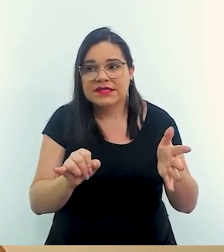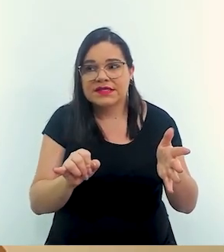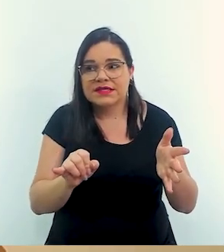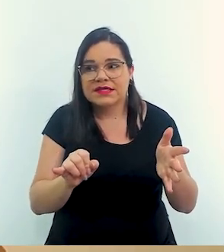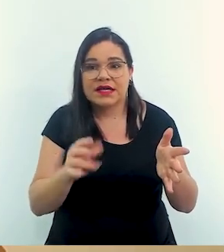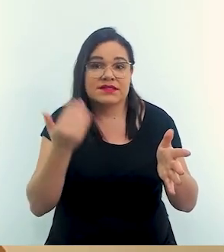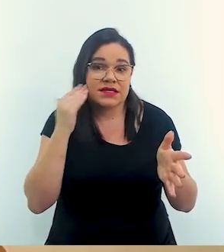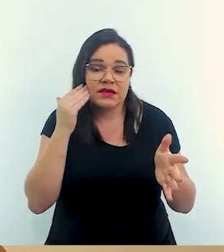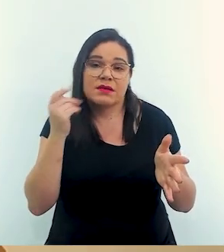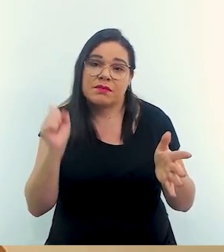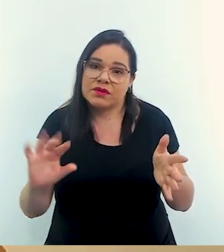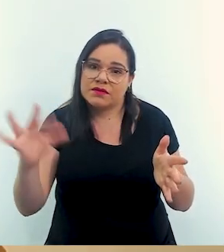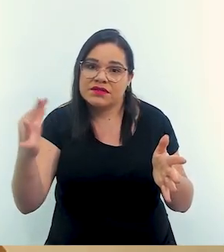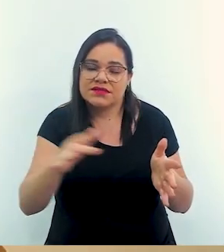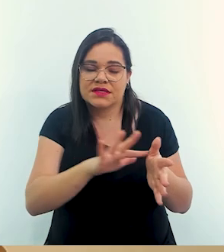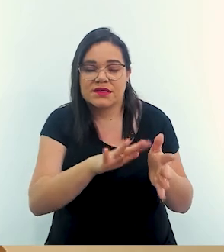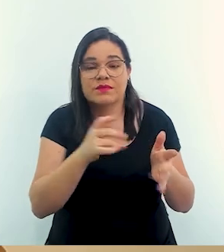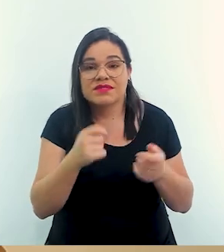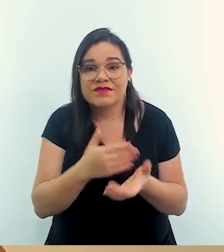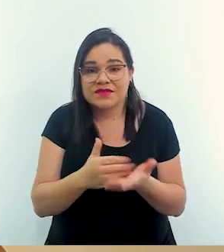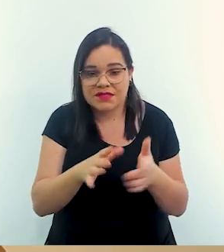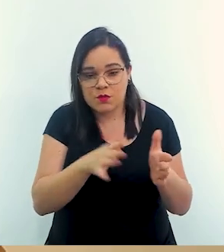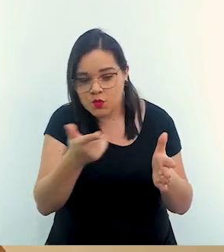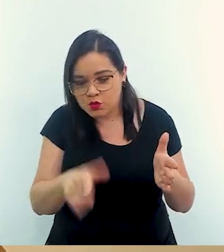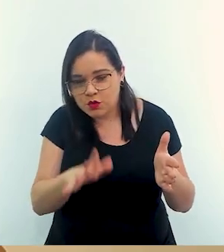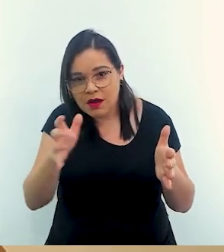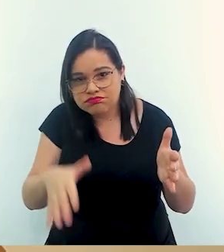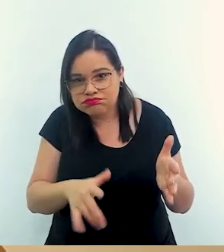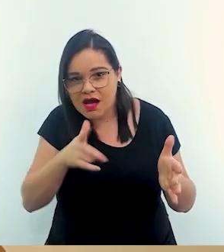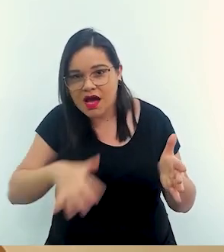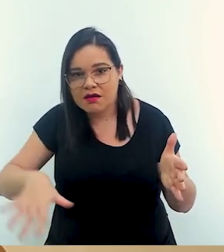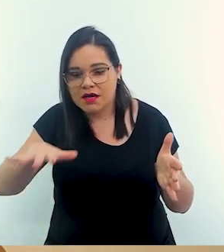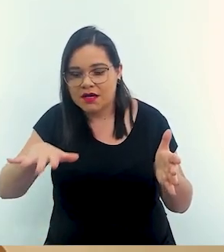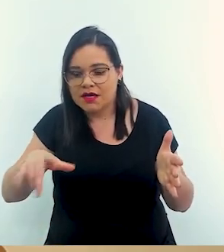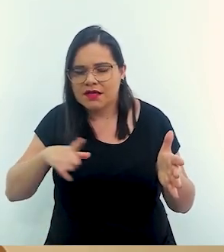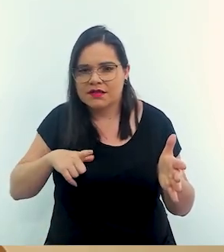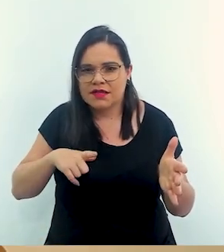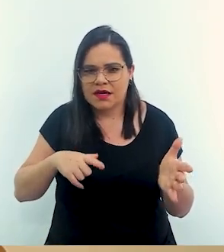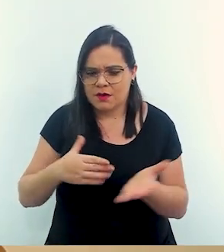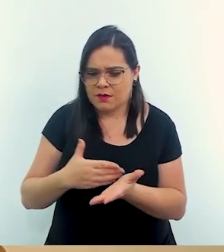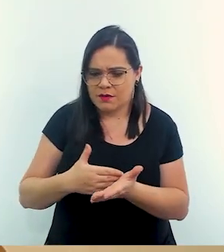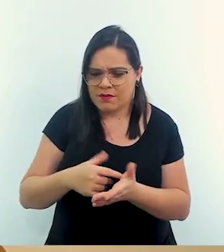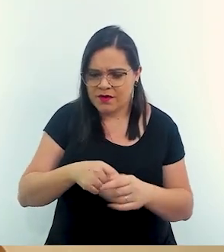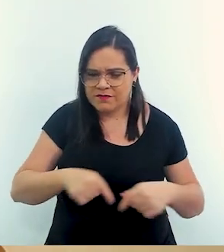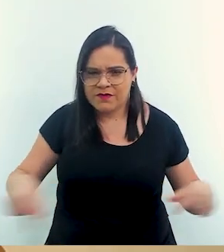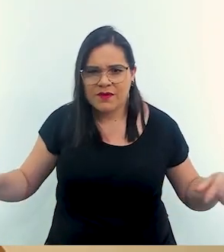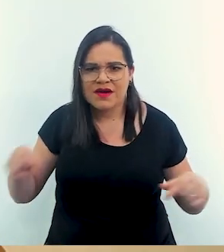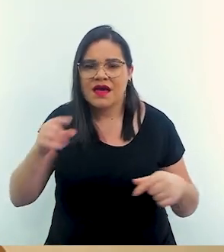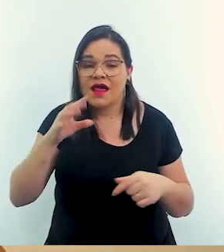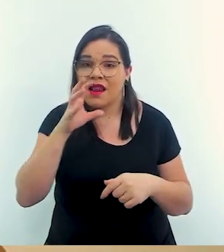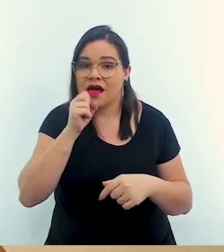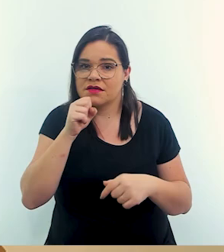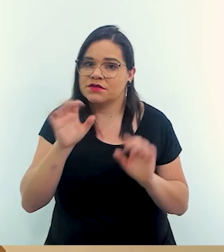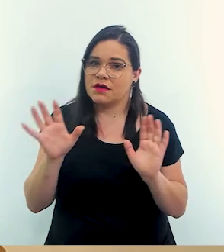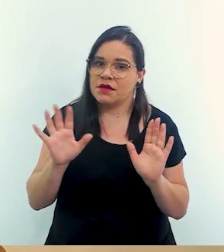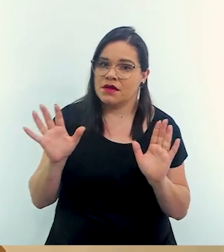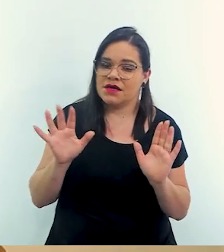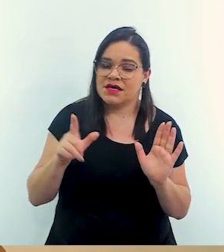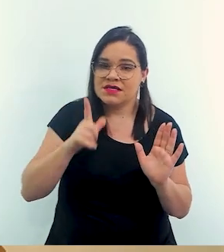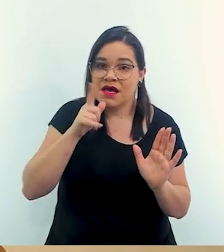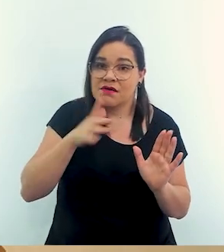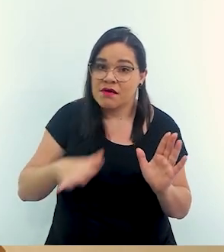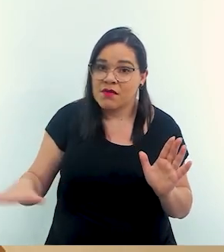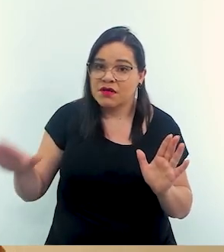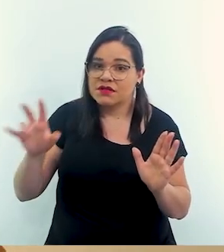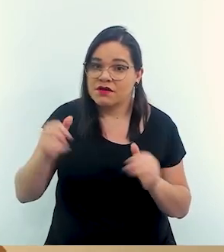sair o que a gente faz com boa prática pinta o meio fio então qualquer pessoa que vê que o meio fio está pintado de laranja ela sabe que aquela área é uma área